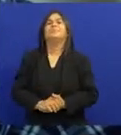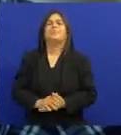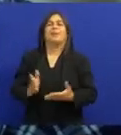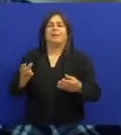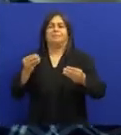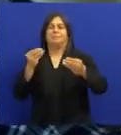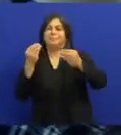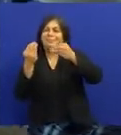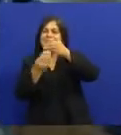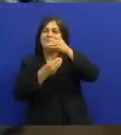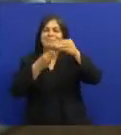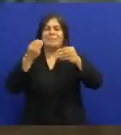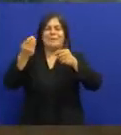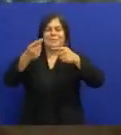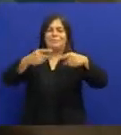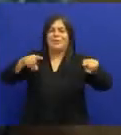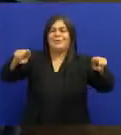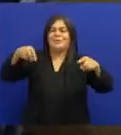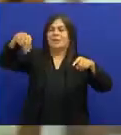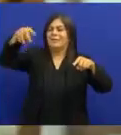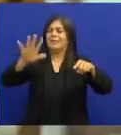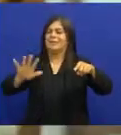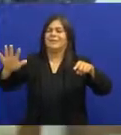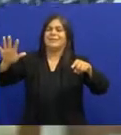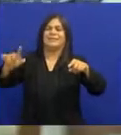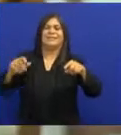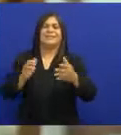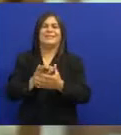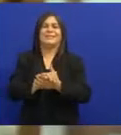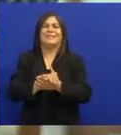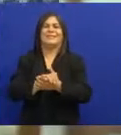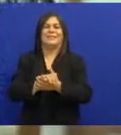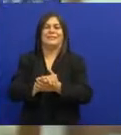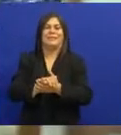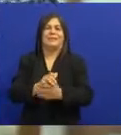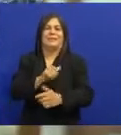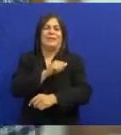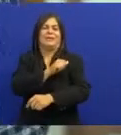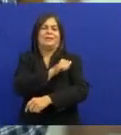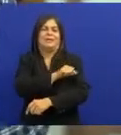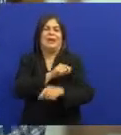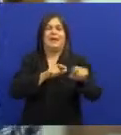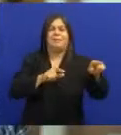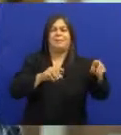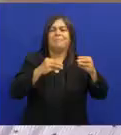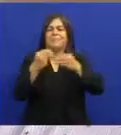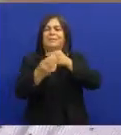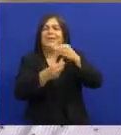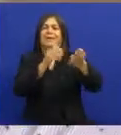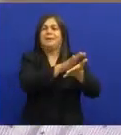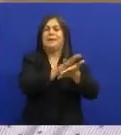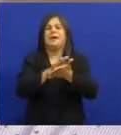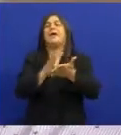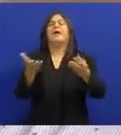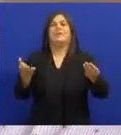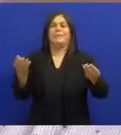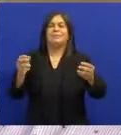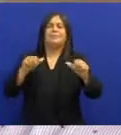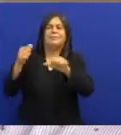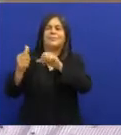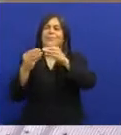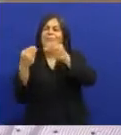Porque ele misturava A música nordestina Com o samba Do morro Como ele era Mais